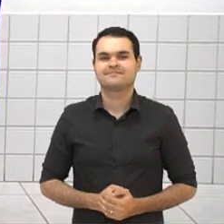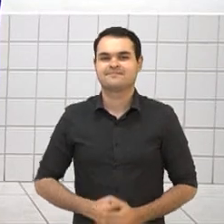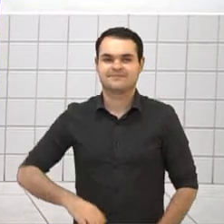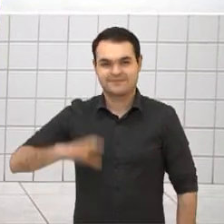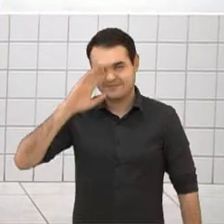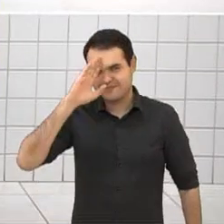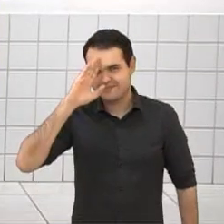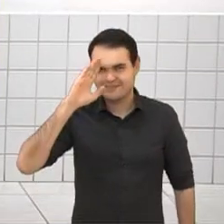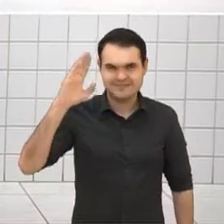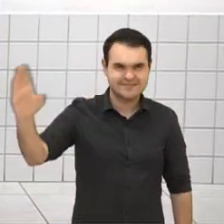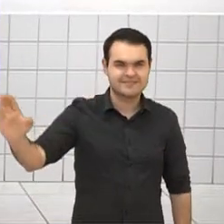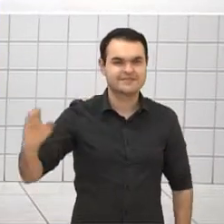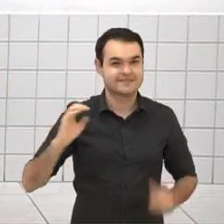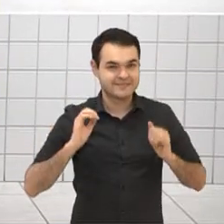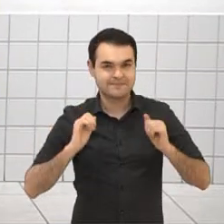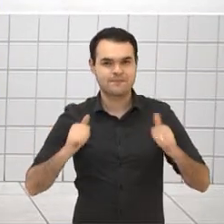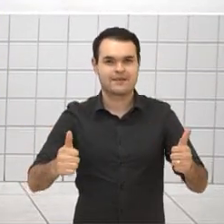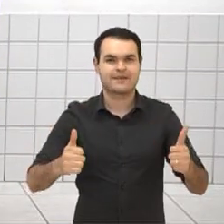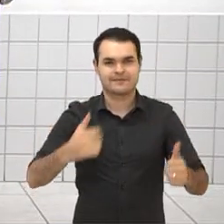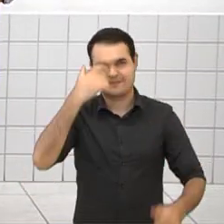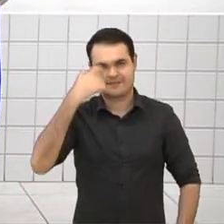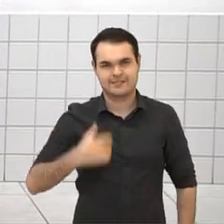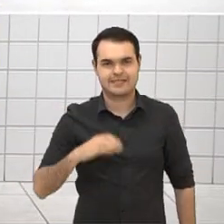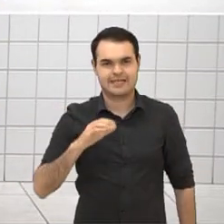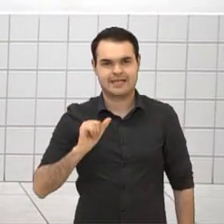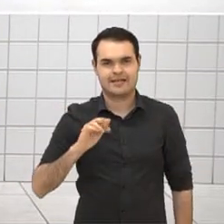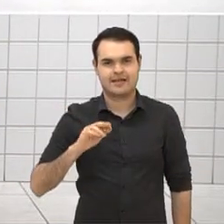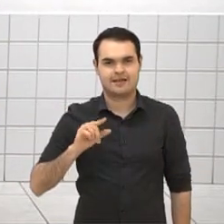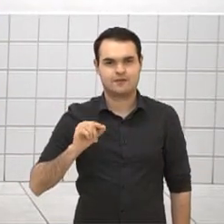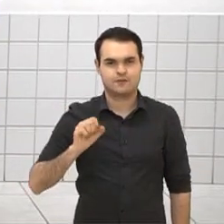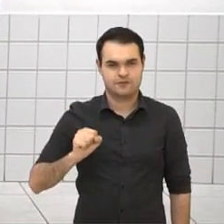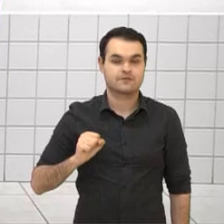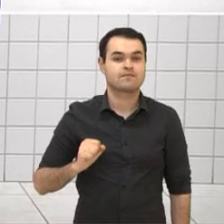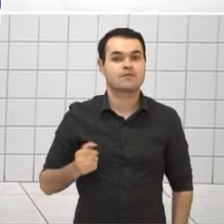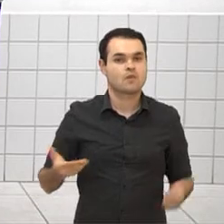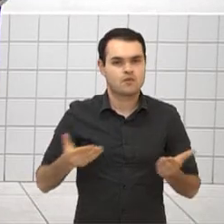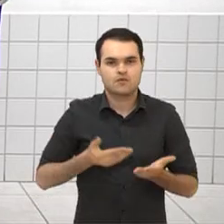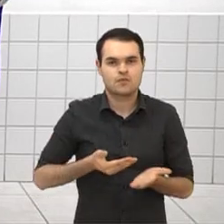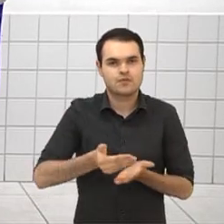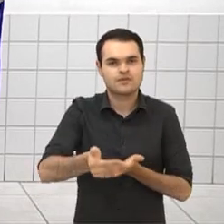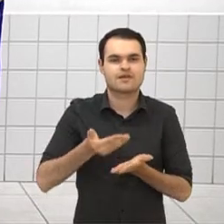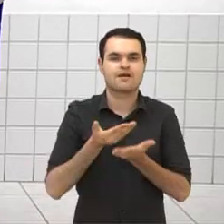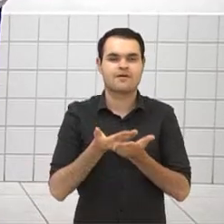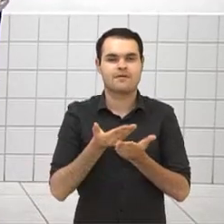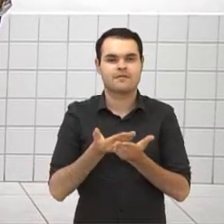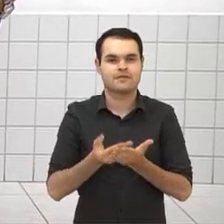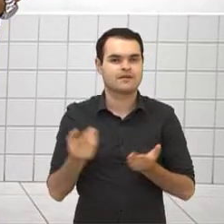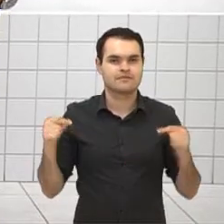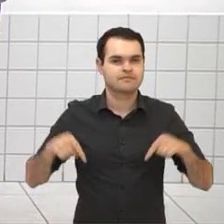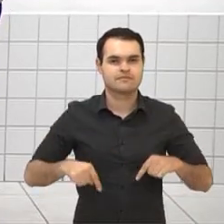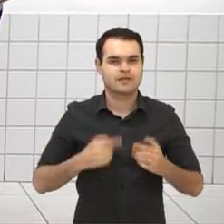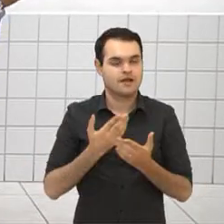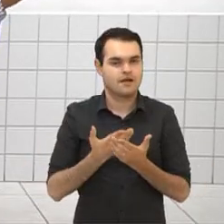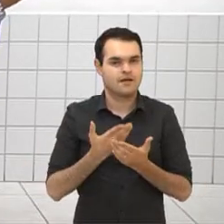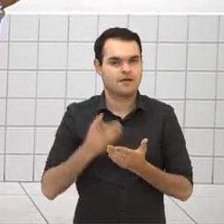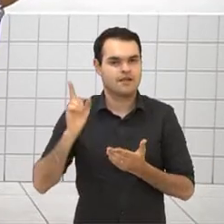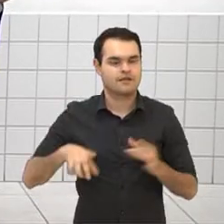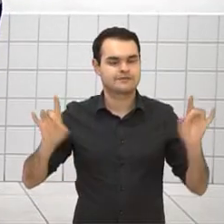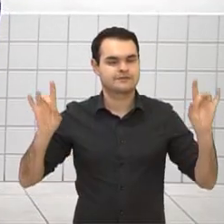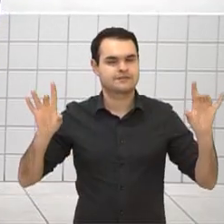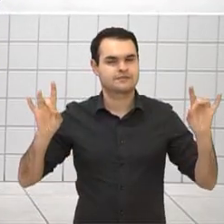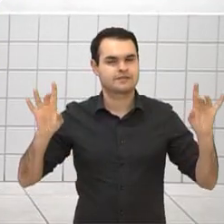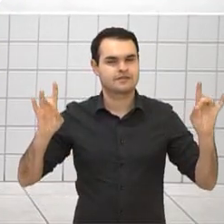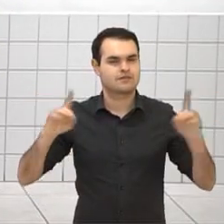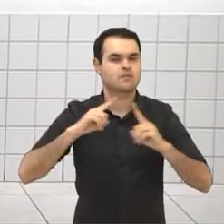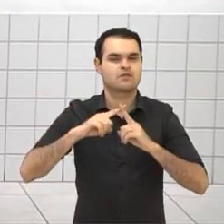Olá, professor! Como vocês Esse é o Carlos. Vamos começar a nossa aula aqui. E essa aula é super especial